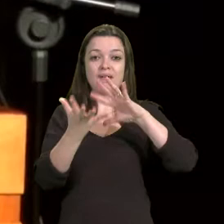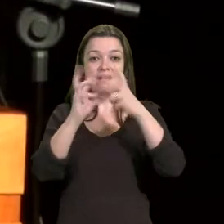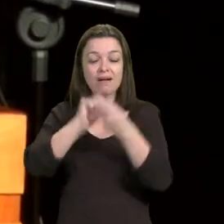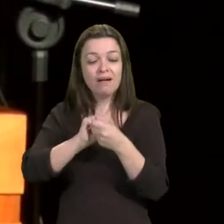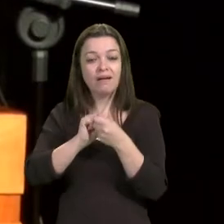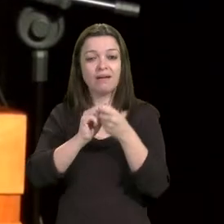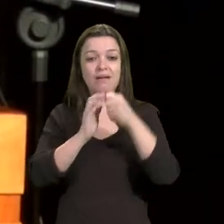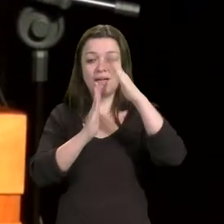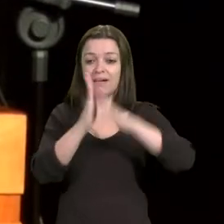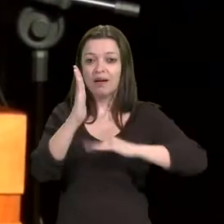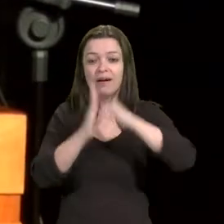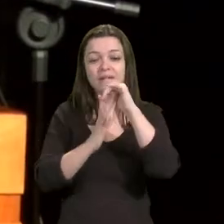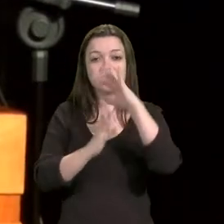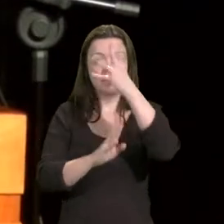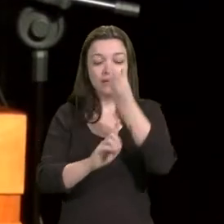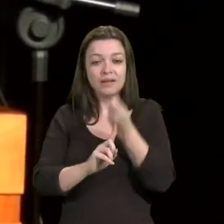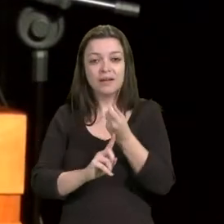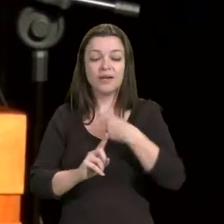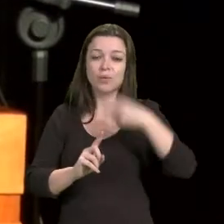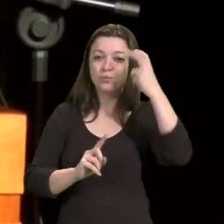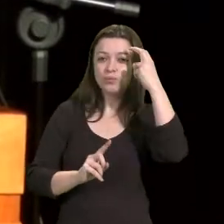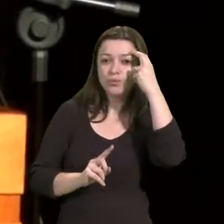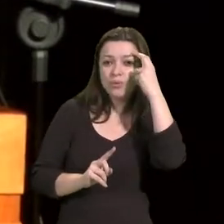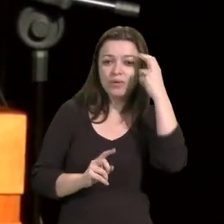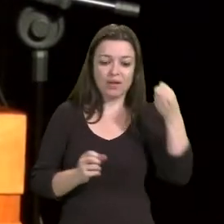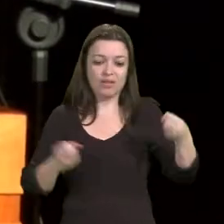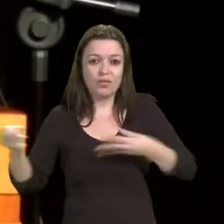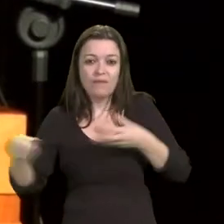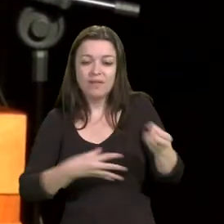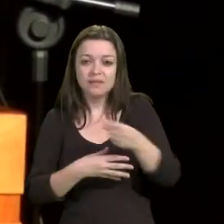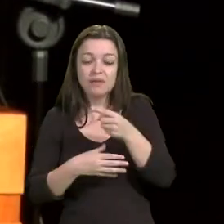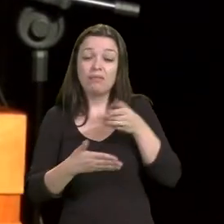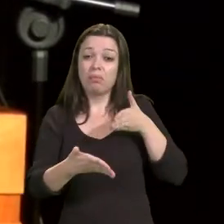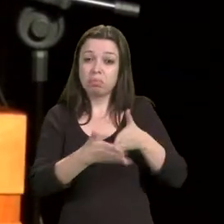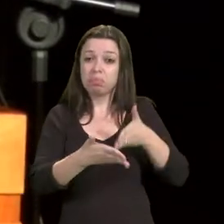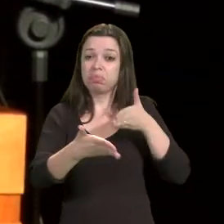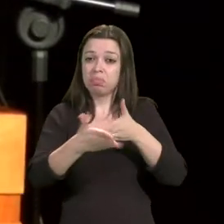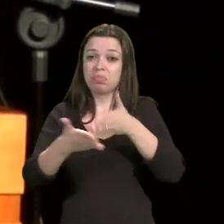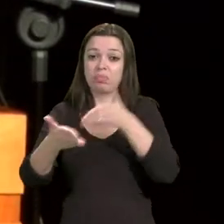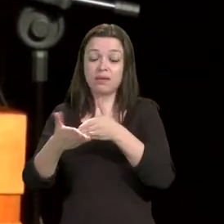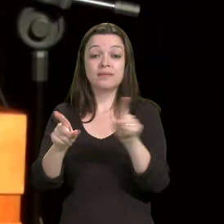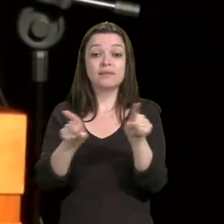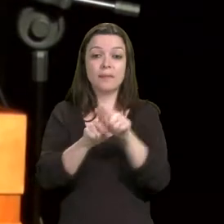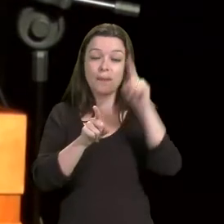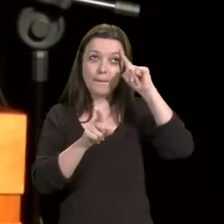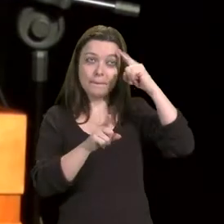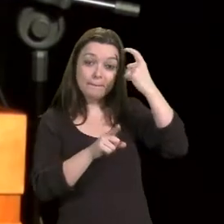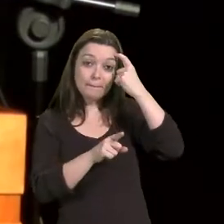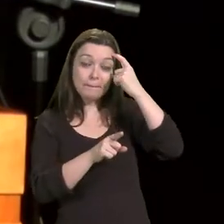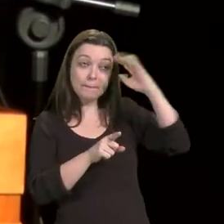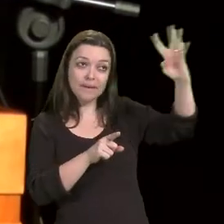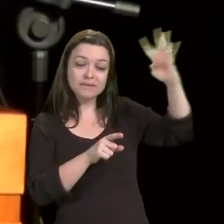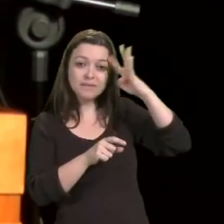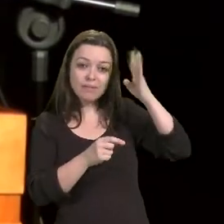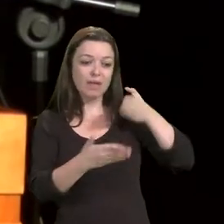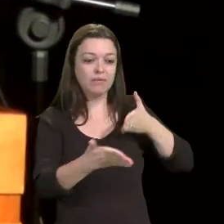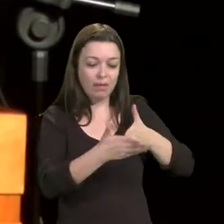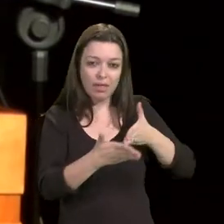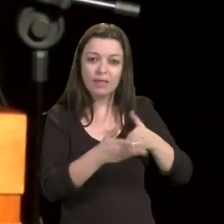e da cultura. Inviabilizará o pensamento, inviabilizará, inclusive,